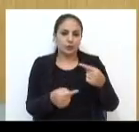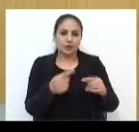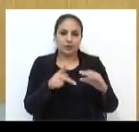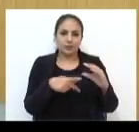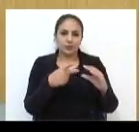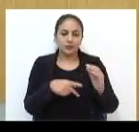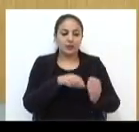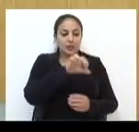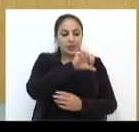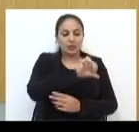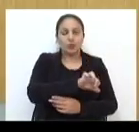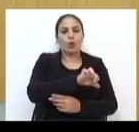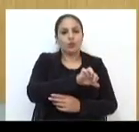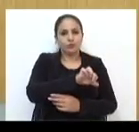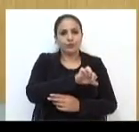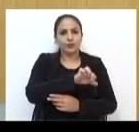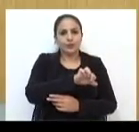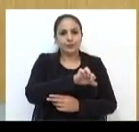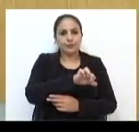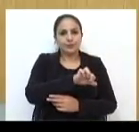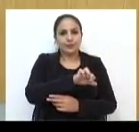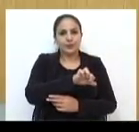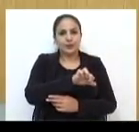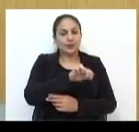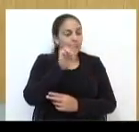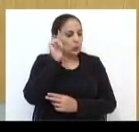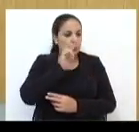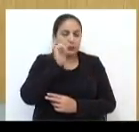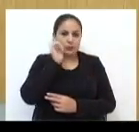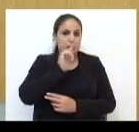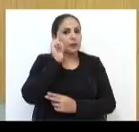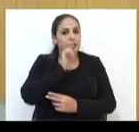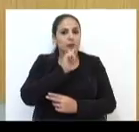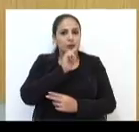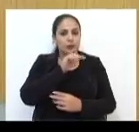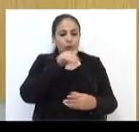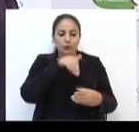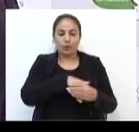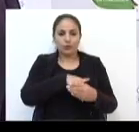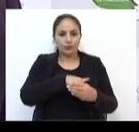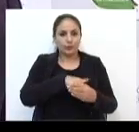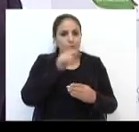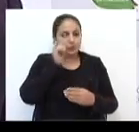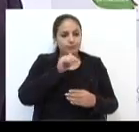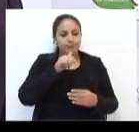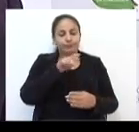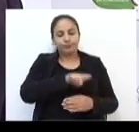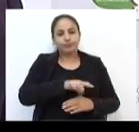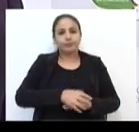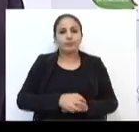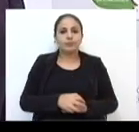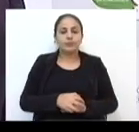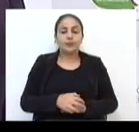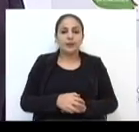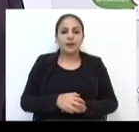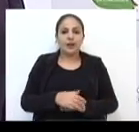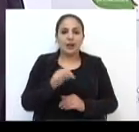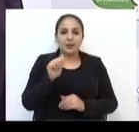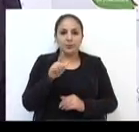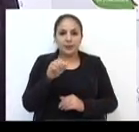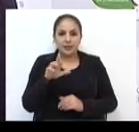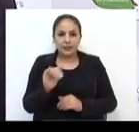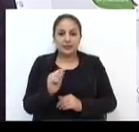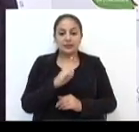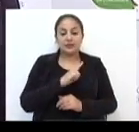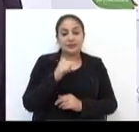Legislativo e nove não alcançaram votos suficientes para a reeleição. Alberi Grando tem 70 anos